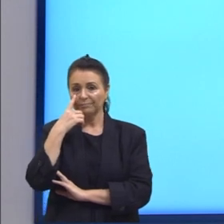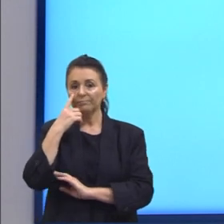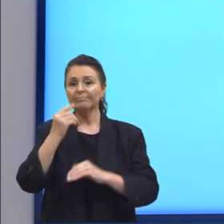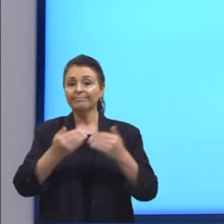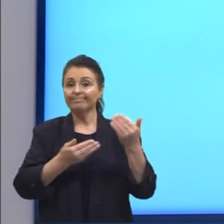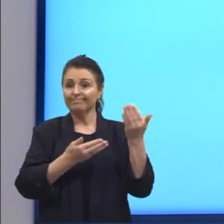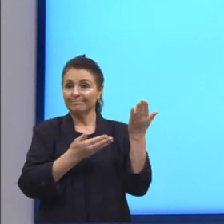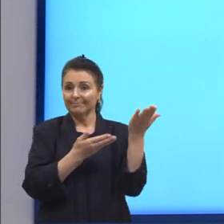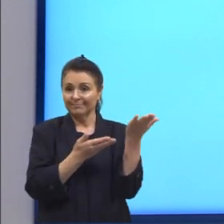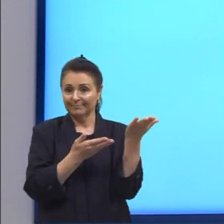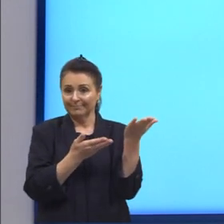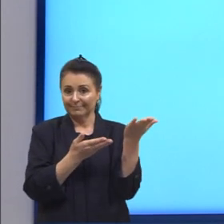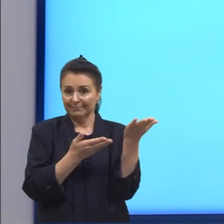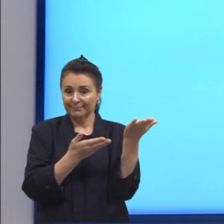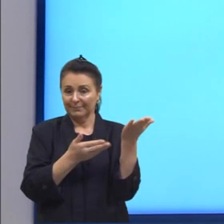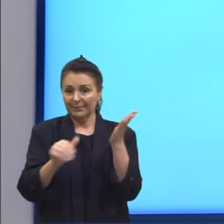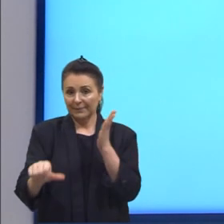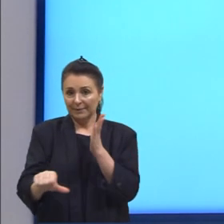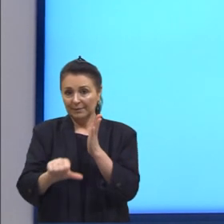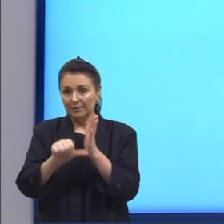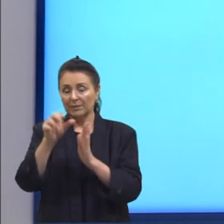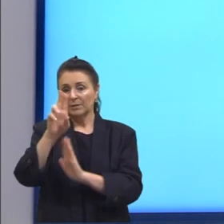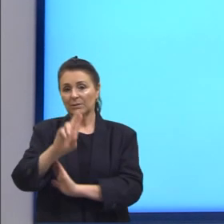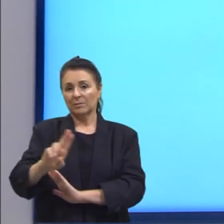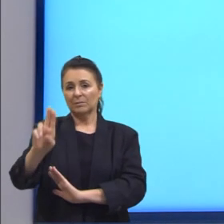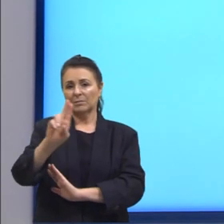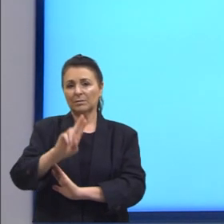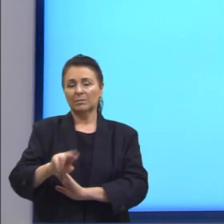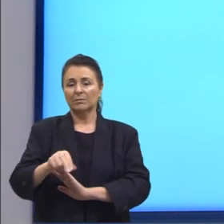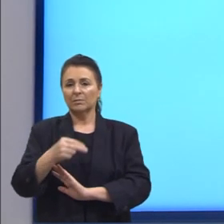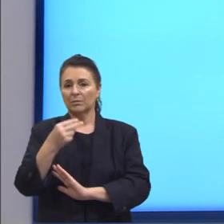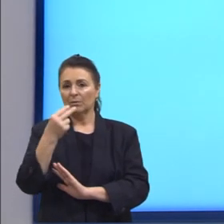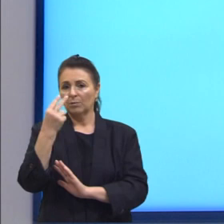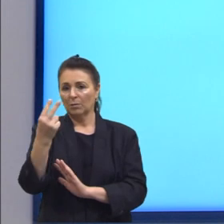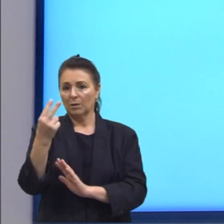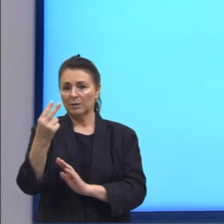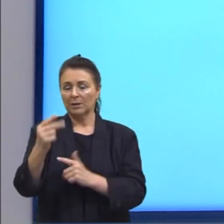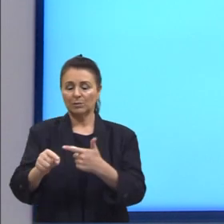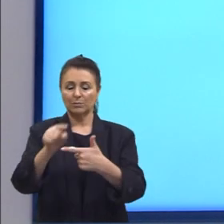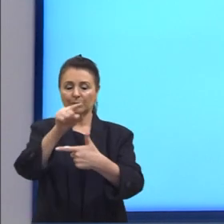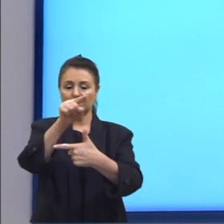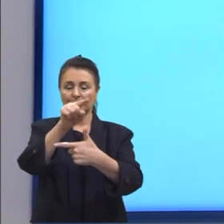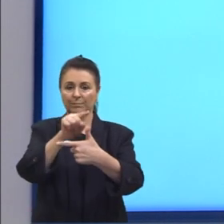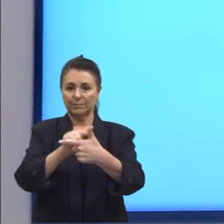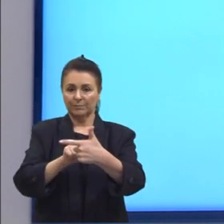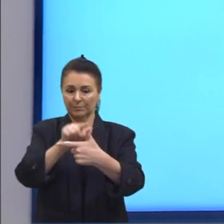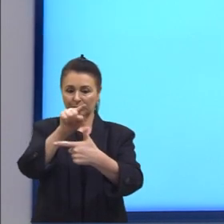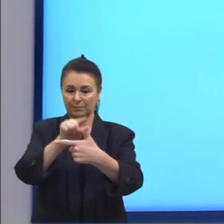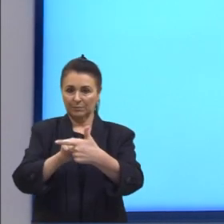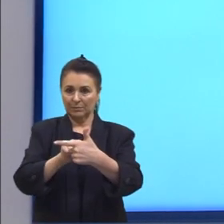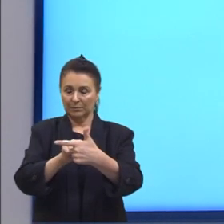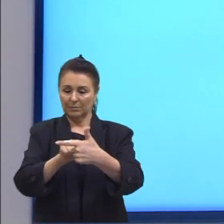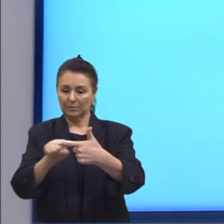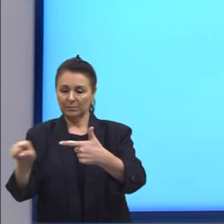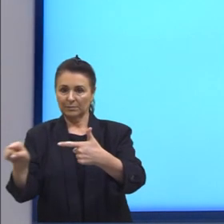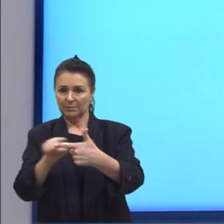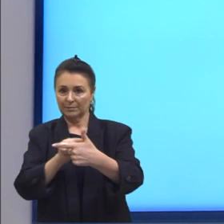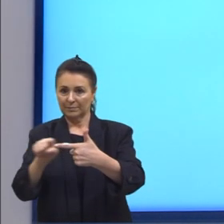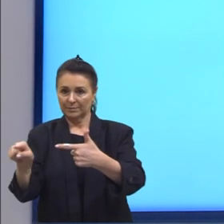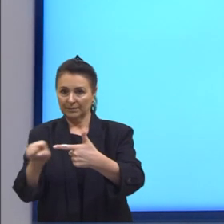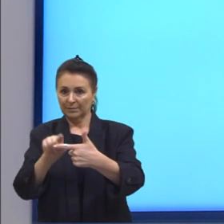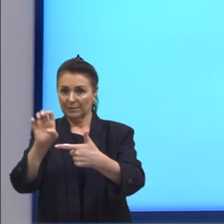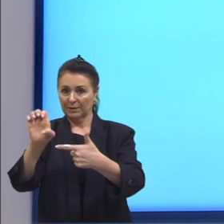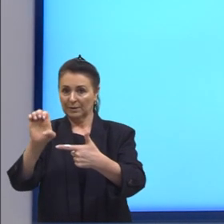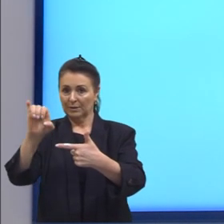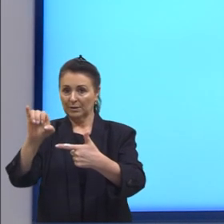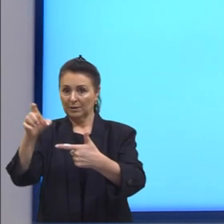círculo. Primeiro, nós utilizamos, então, dois eixos, o eixo vertical e o eixo horizontal, assim